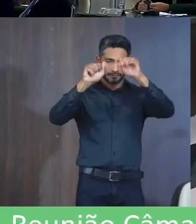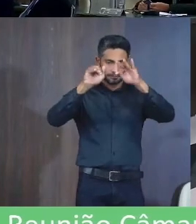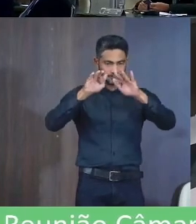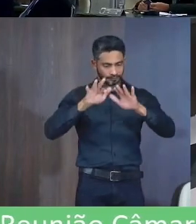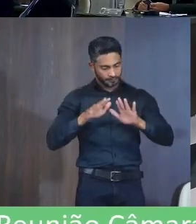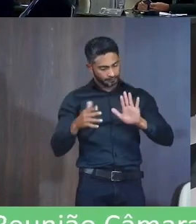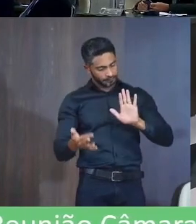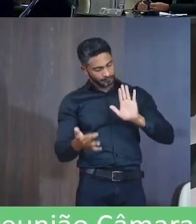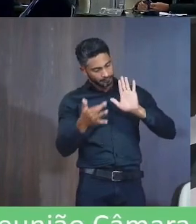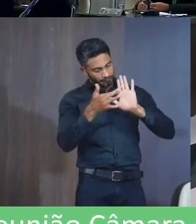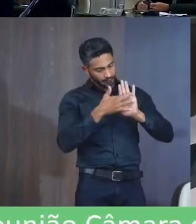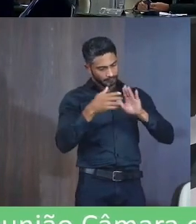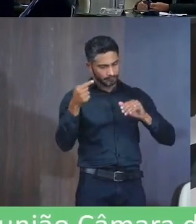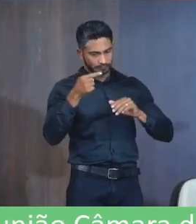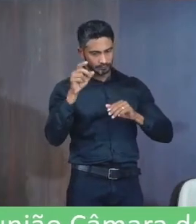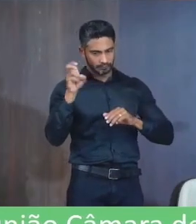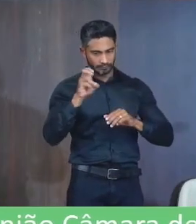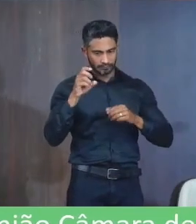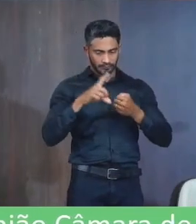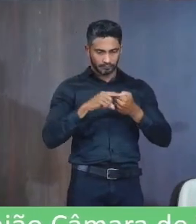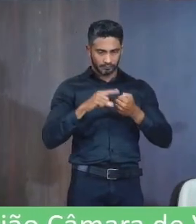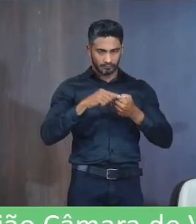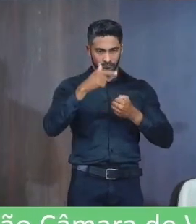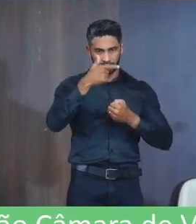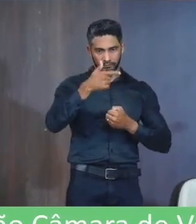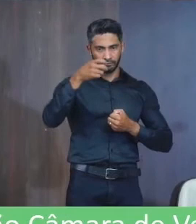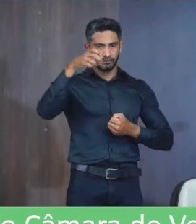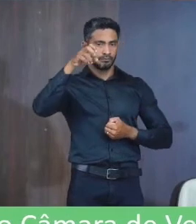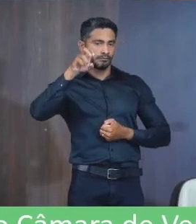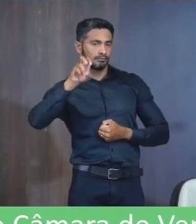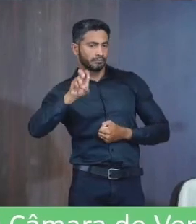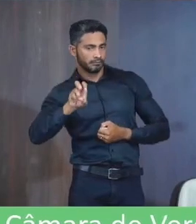forma regimental Com base no parágrafo Quinto Do artigo 215